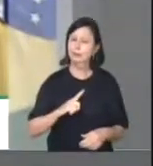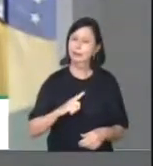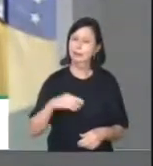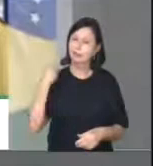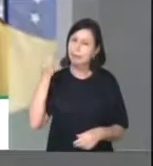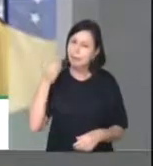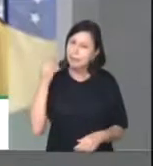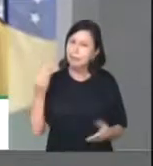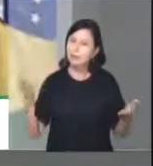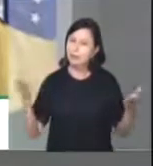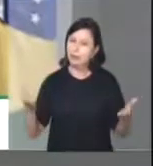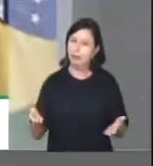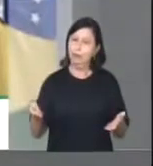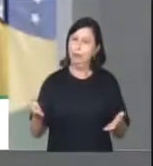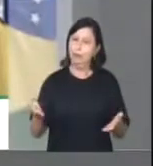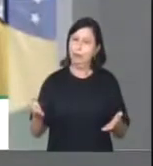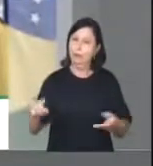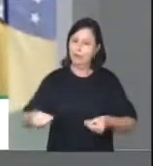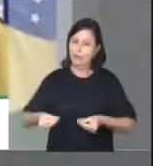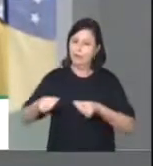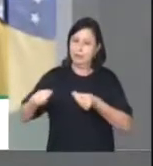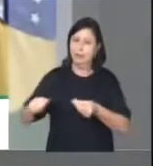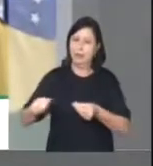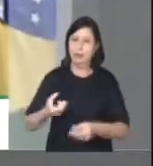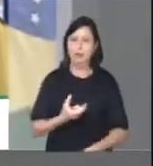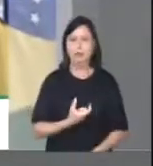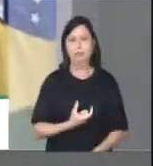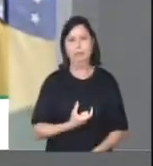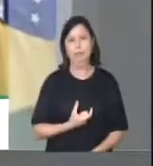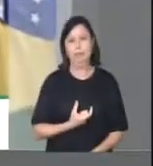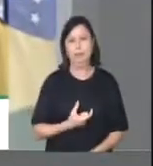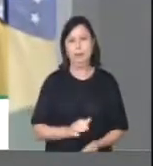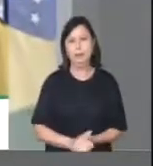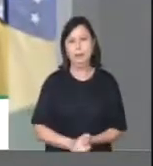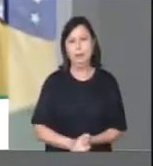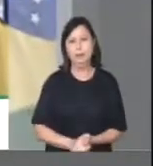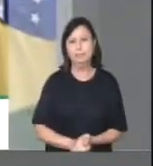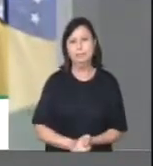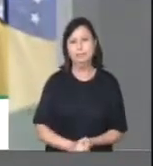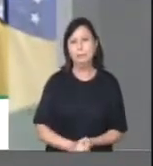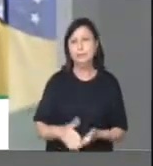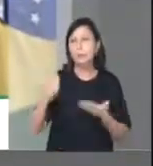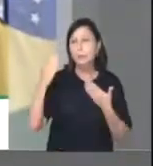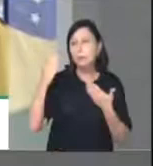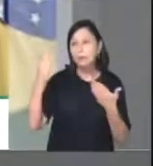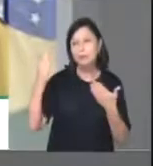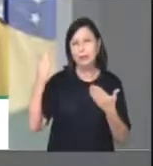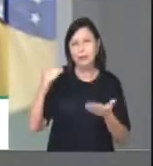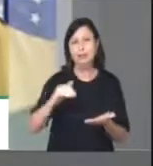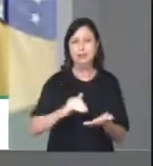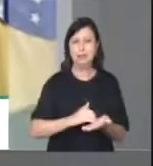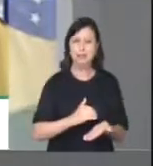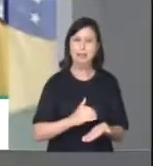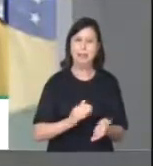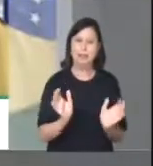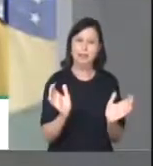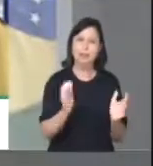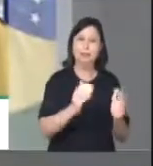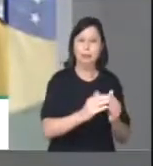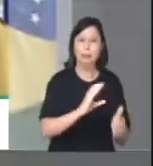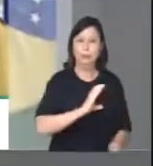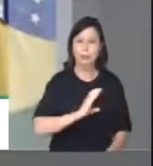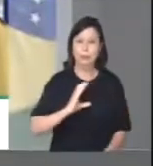entrega como presidente da Comissão de Cultura. Quero agradecer na pessoa da Lúcia, nossa secretária da Comissão de Cultura,